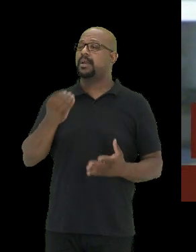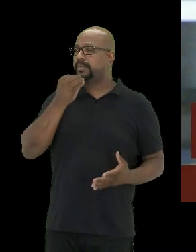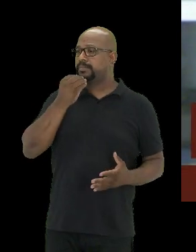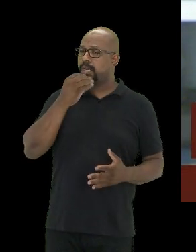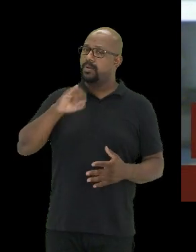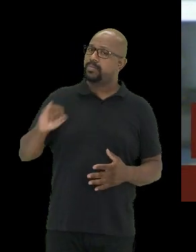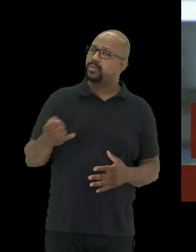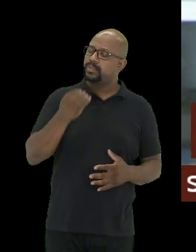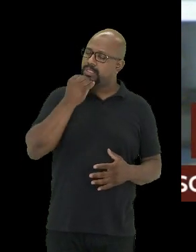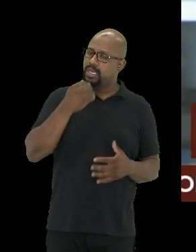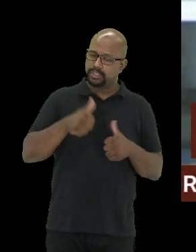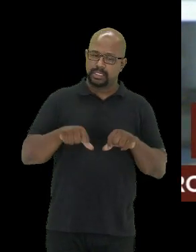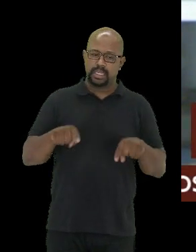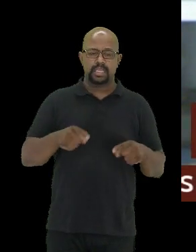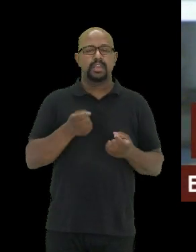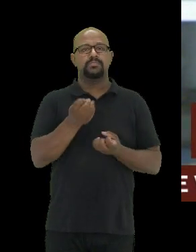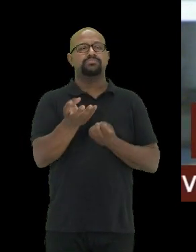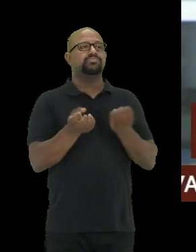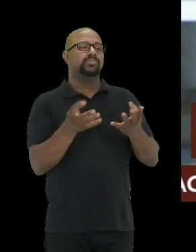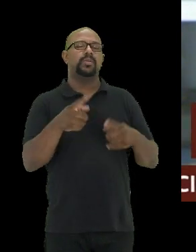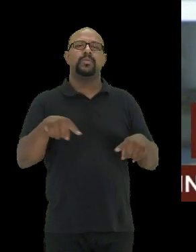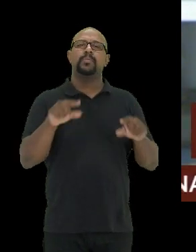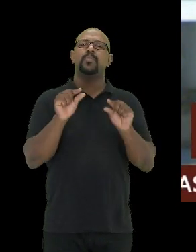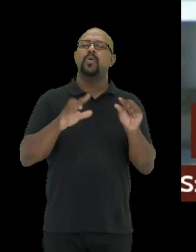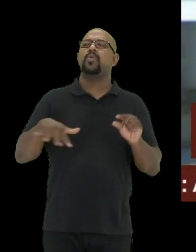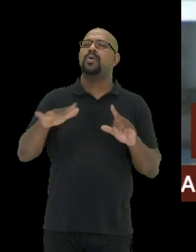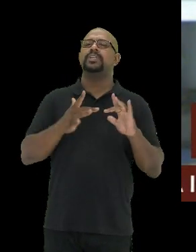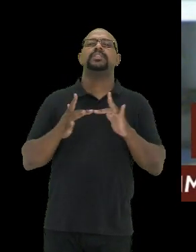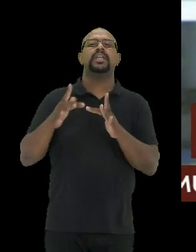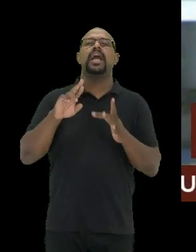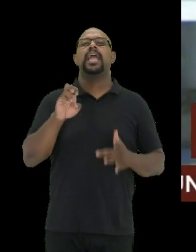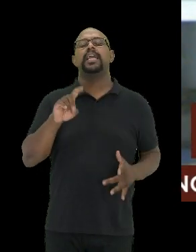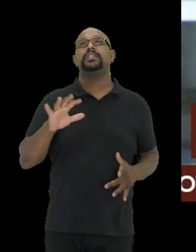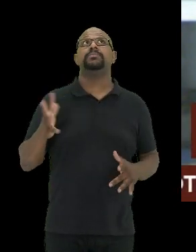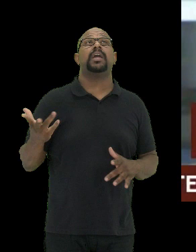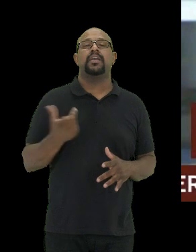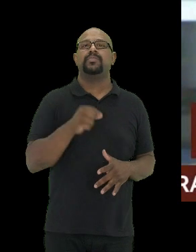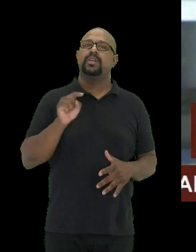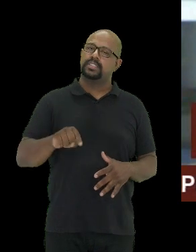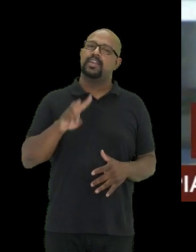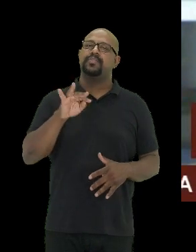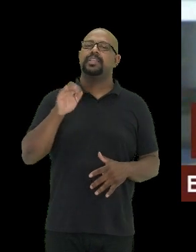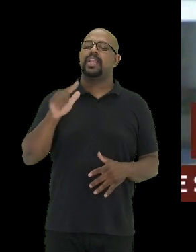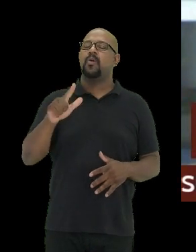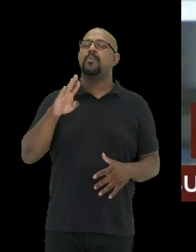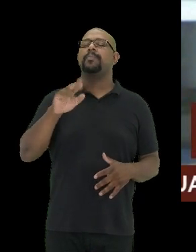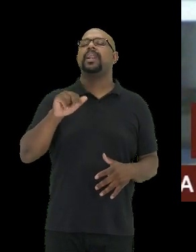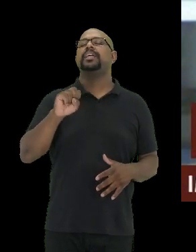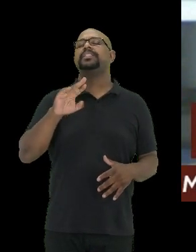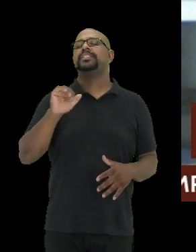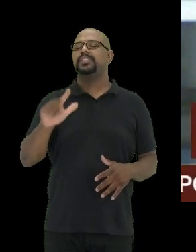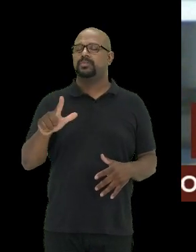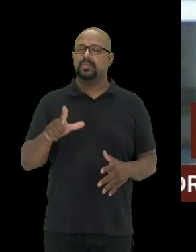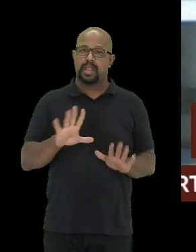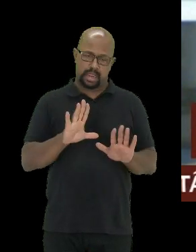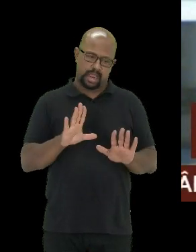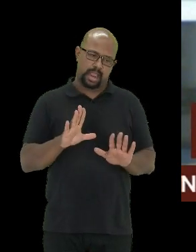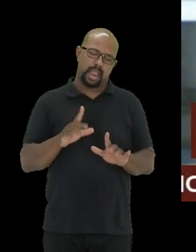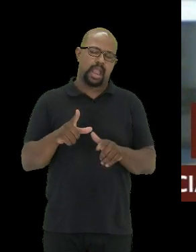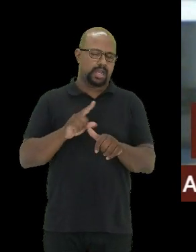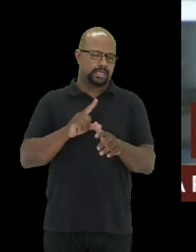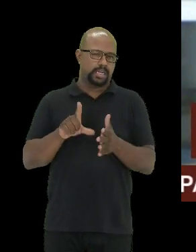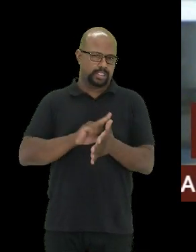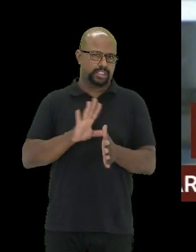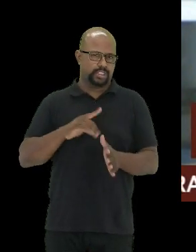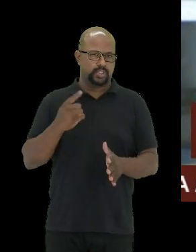oportunidade de eu estar aqui compartilhando um pouco com essa rede maravilhosa que é a Rede Vital Brasil. Antes de passar para